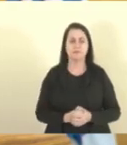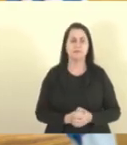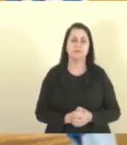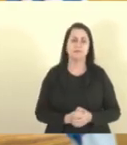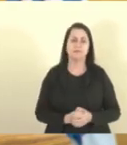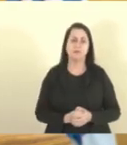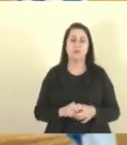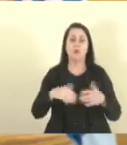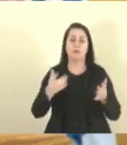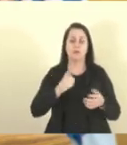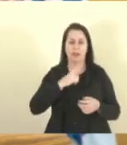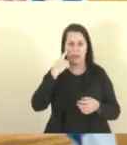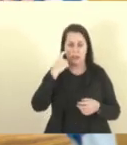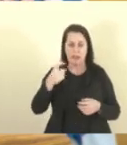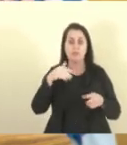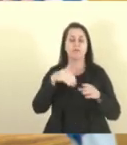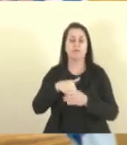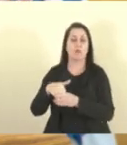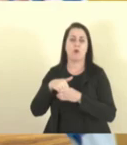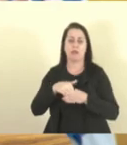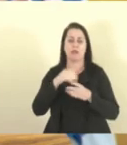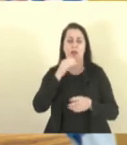porque quando tem interesse, vota logo,